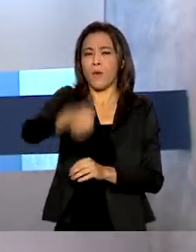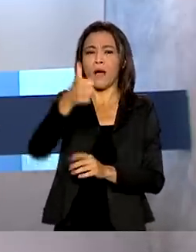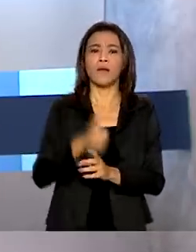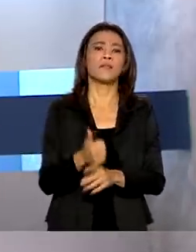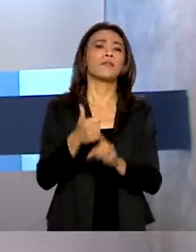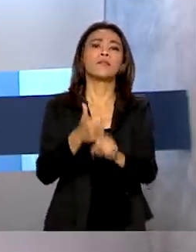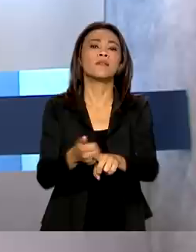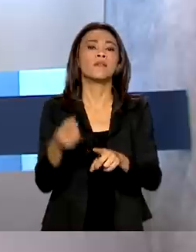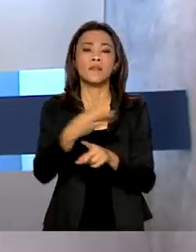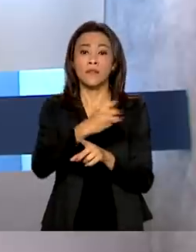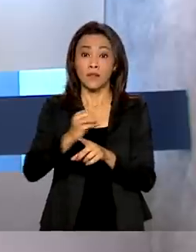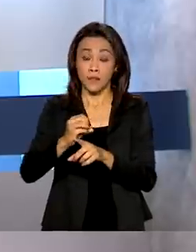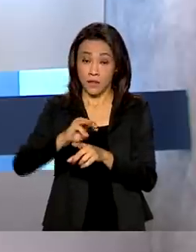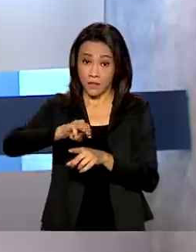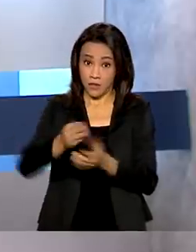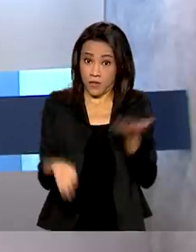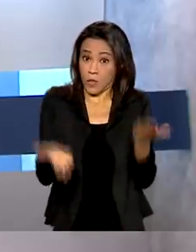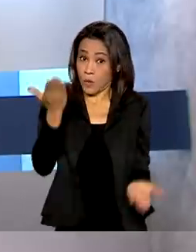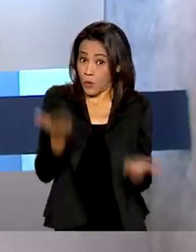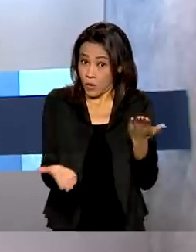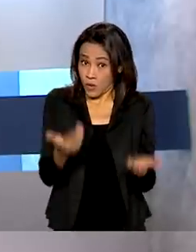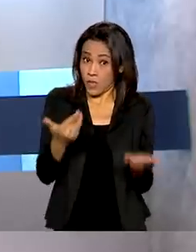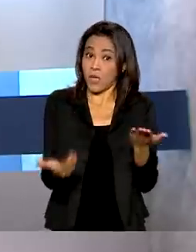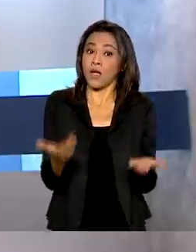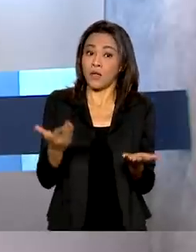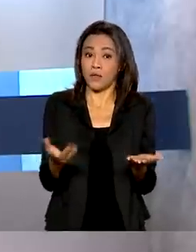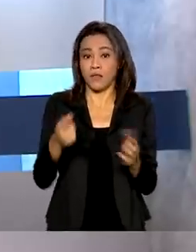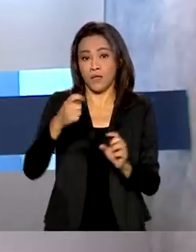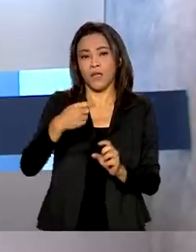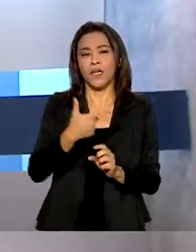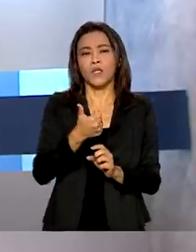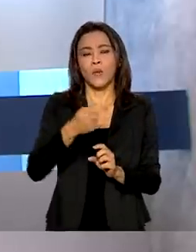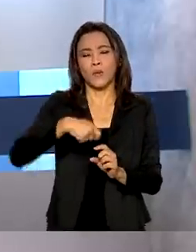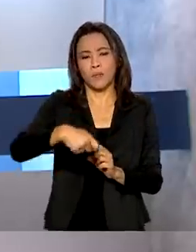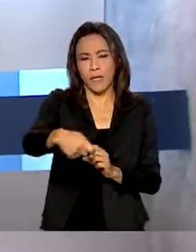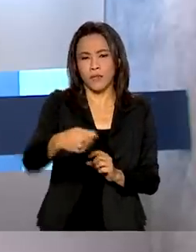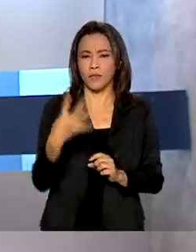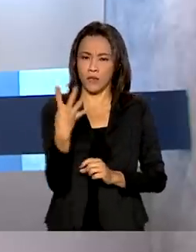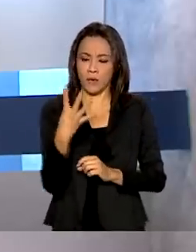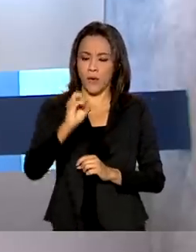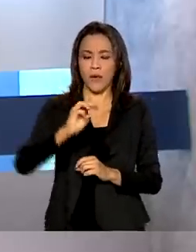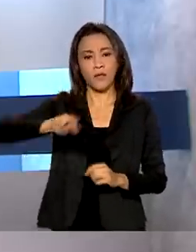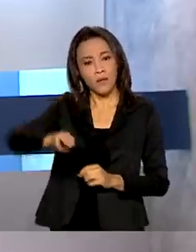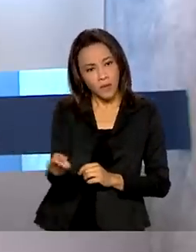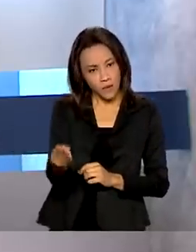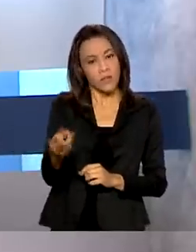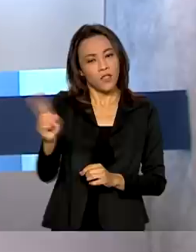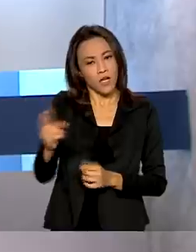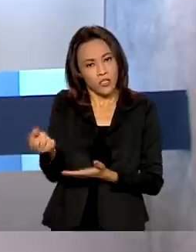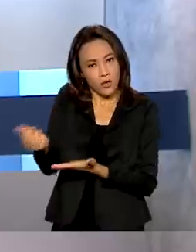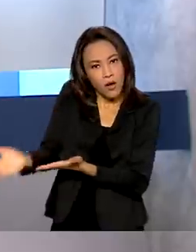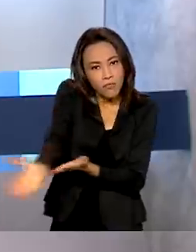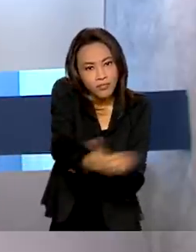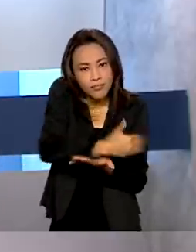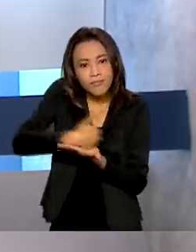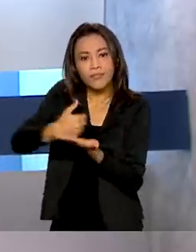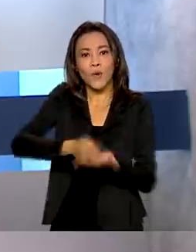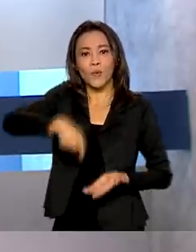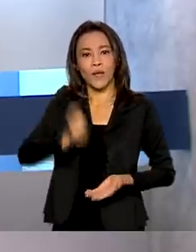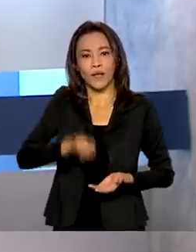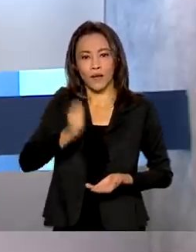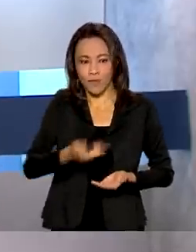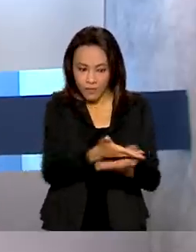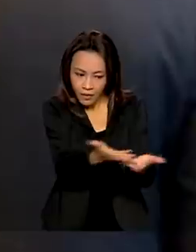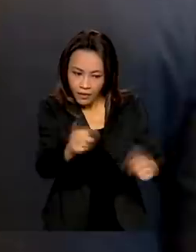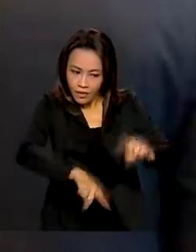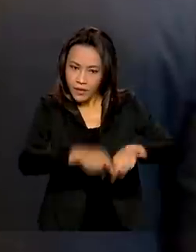entorpecentes foram apreendidas em 12 meses e aproximadamente 40 milhões de reais foram arrecadados com o leilão de bens do tráfico de